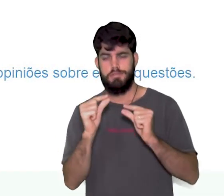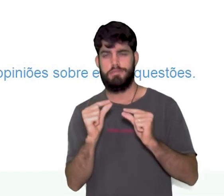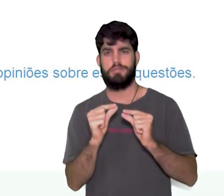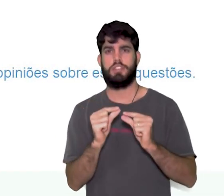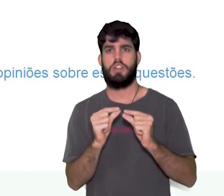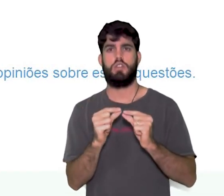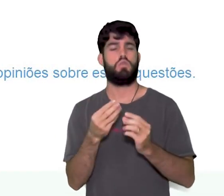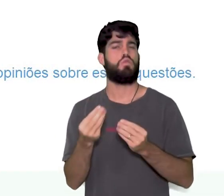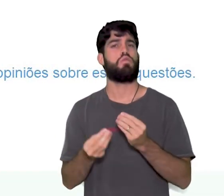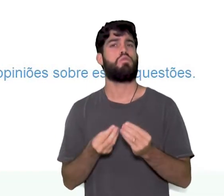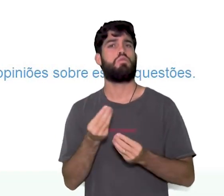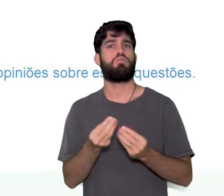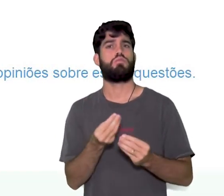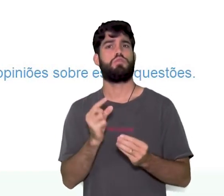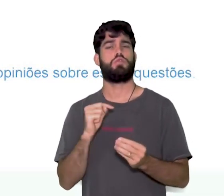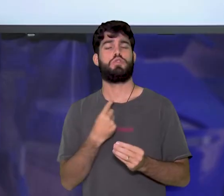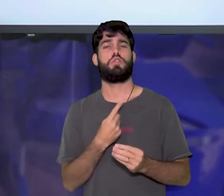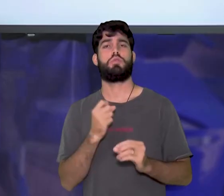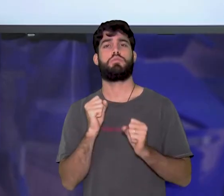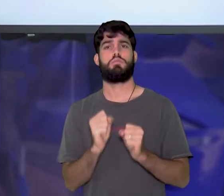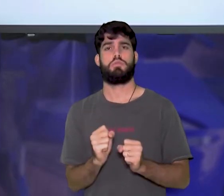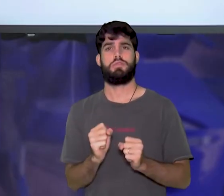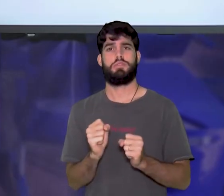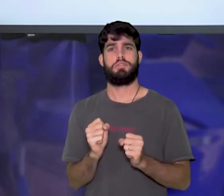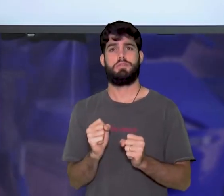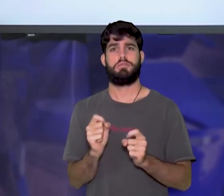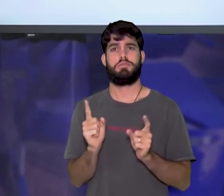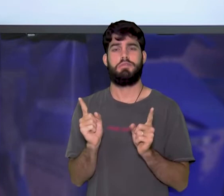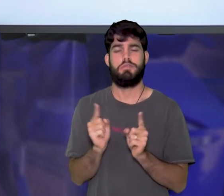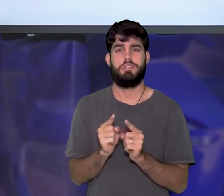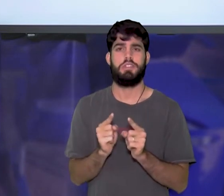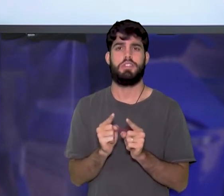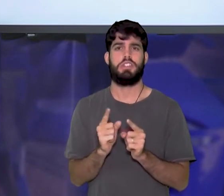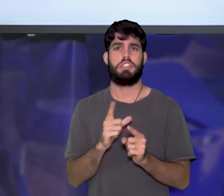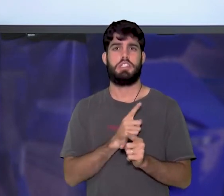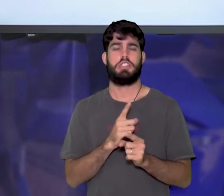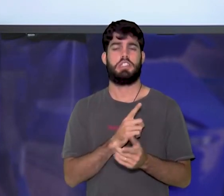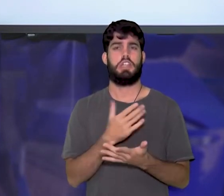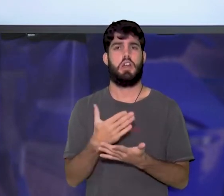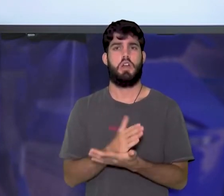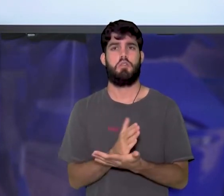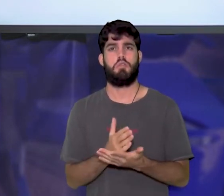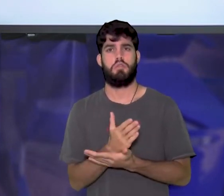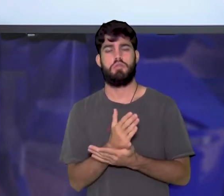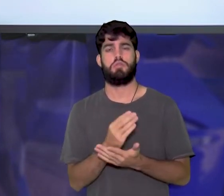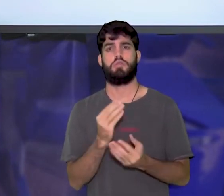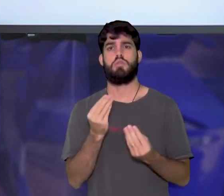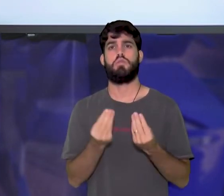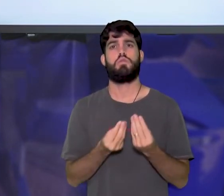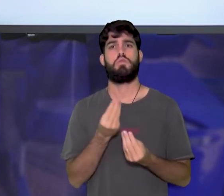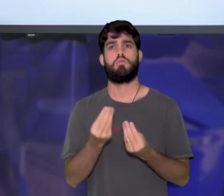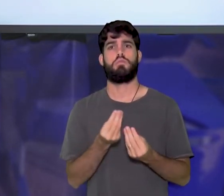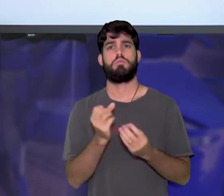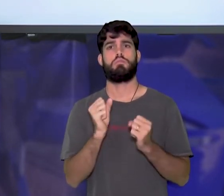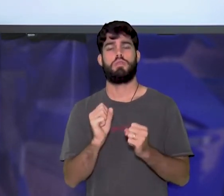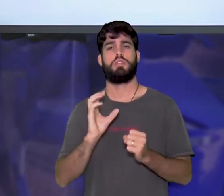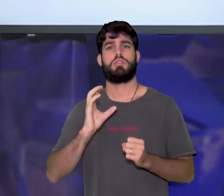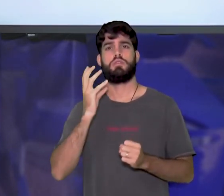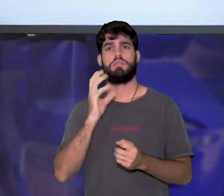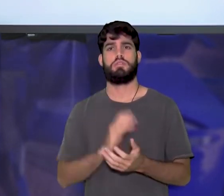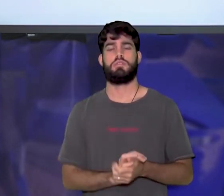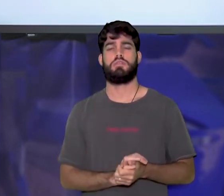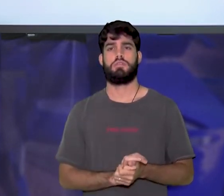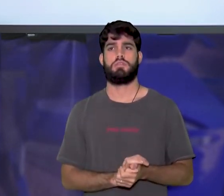forma nós podemos minimizá-lo? Tem alguma forma como isso pode acontecer? Então,